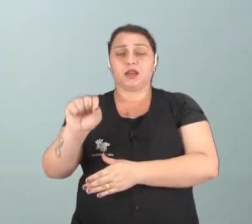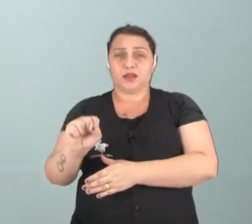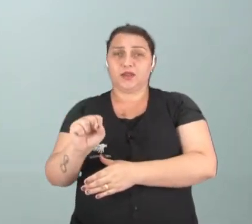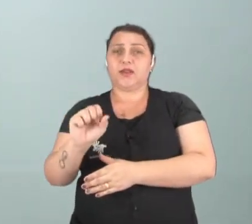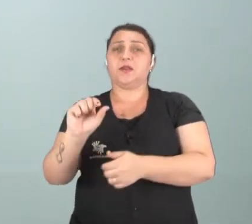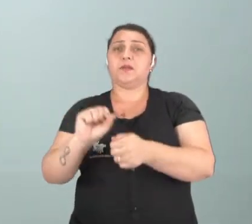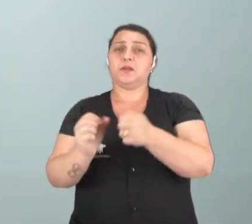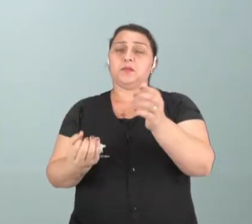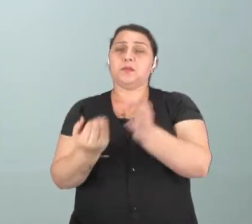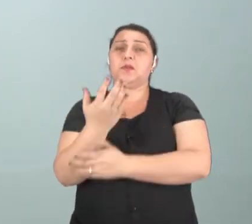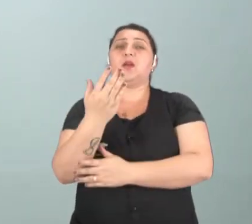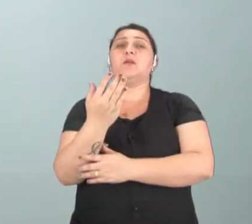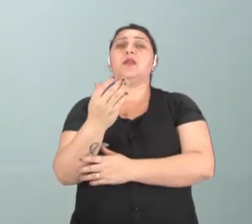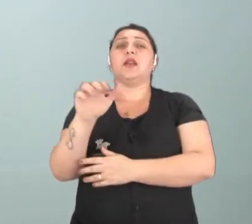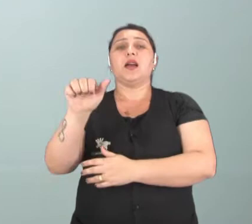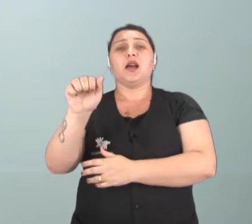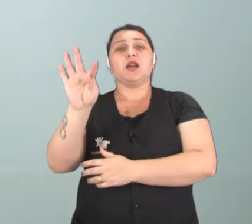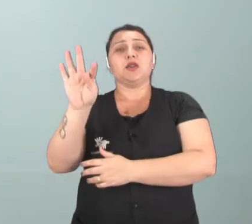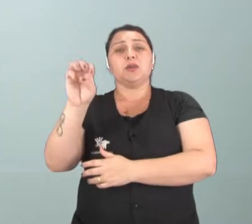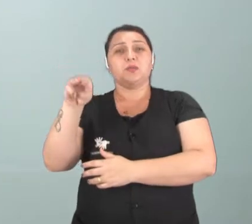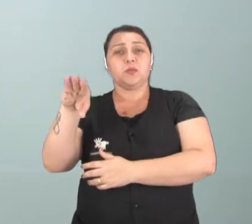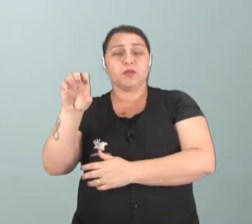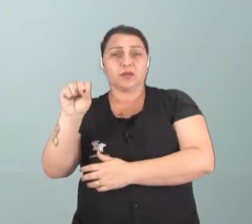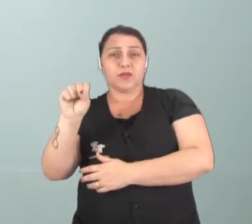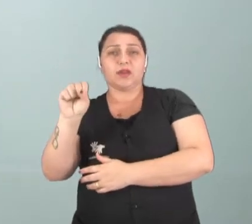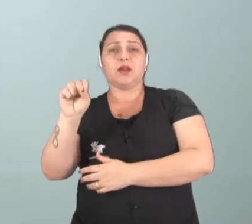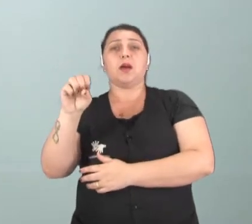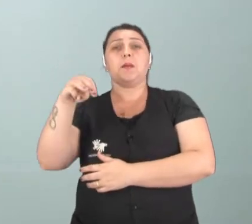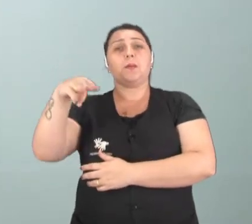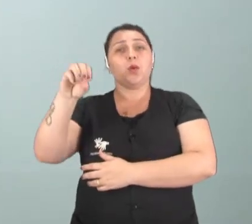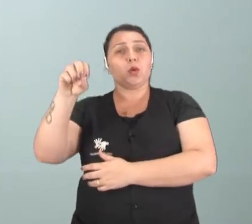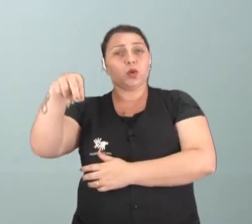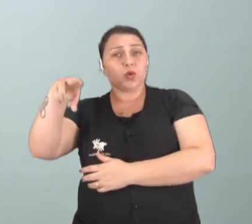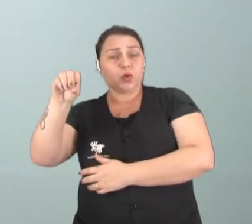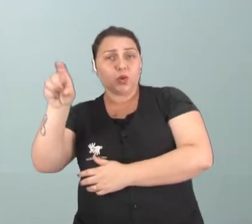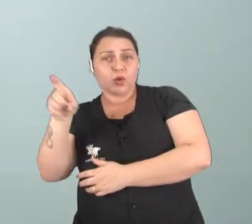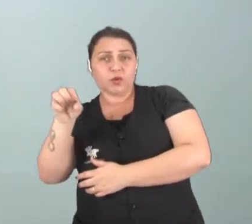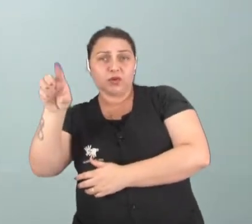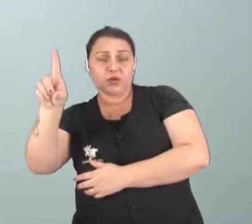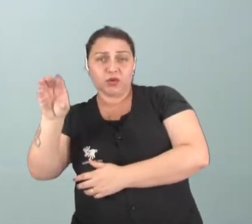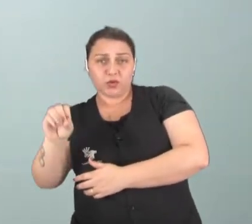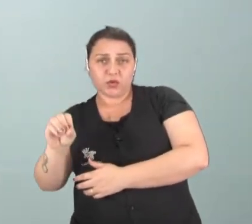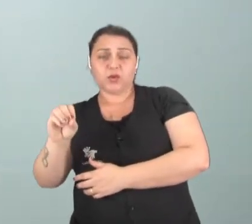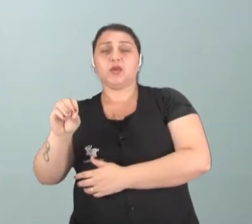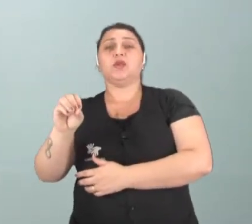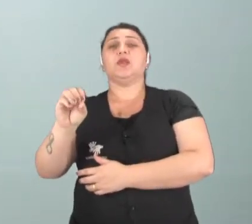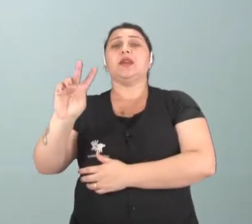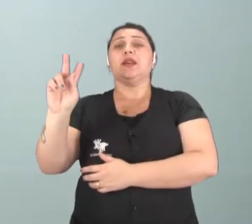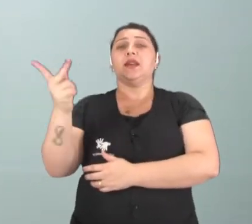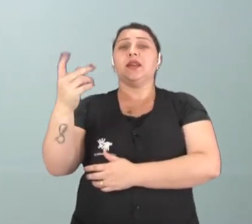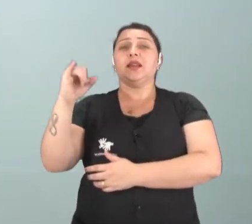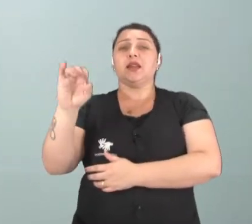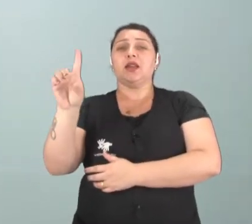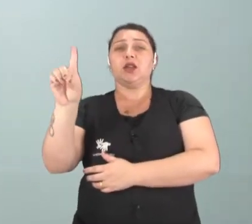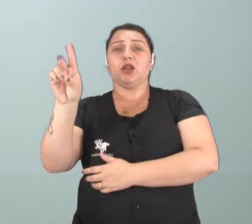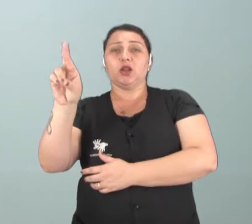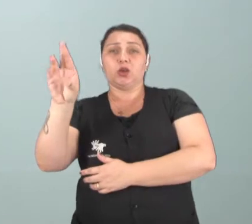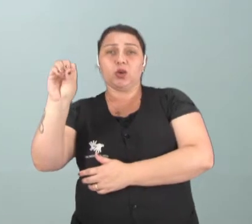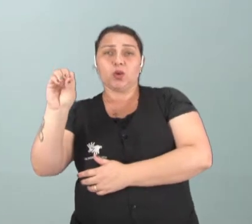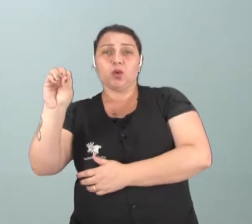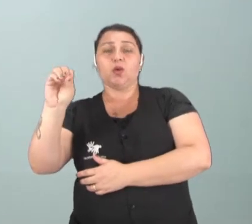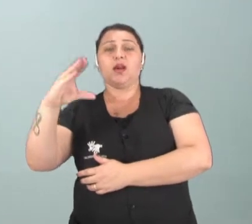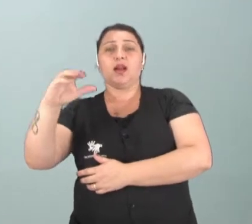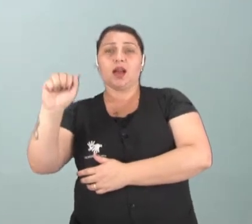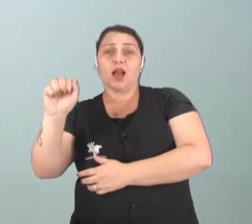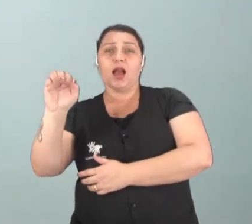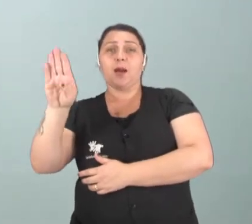atmosfera. Esses gases são de azina, monóxido de carbono, hidrocarboneto, né? E a produção excessiva também de